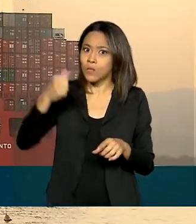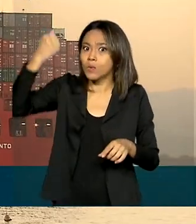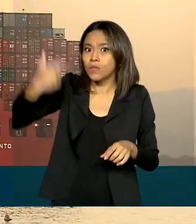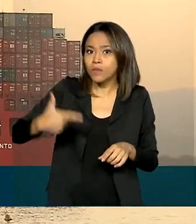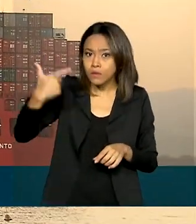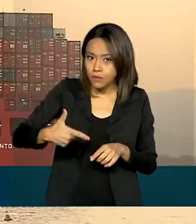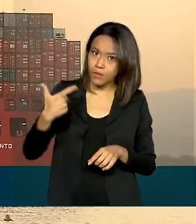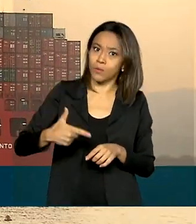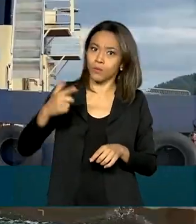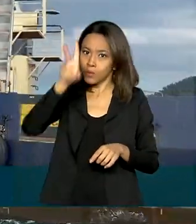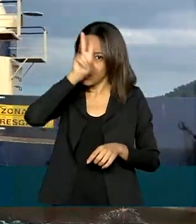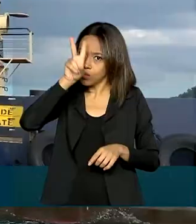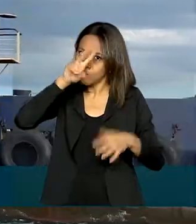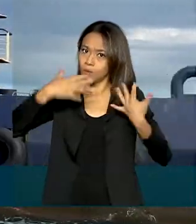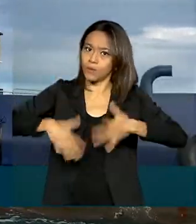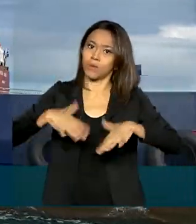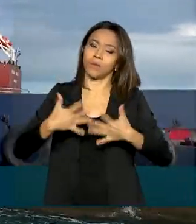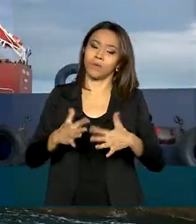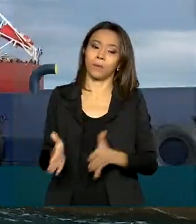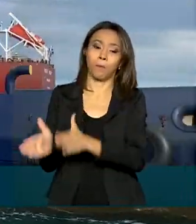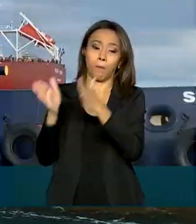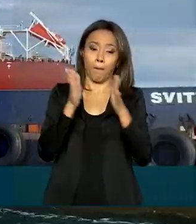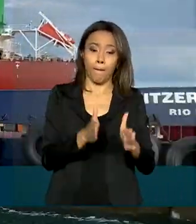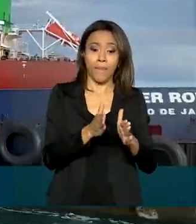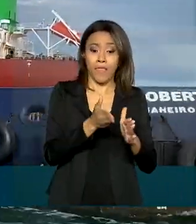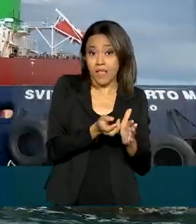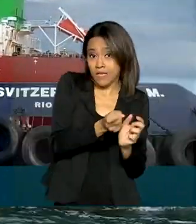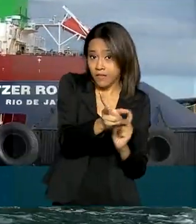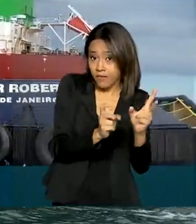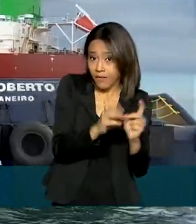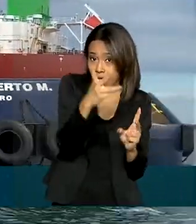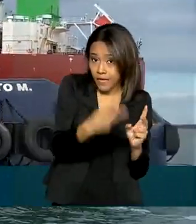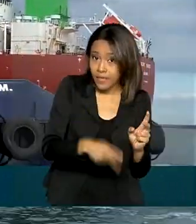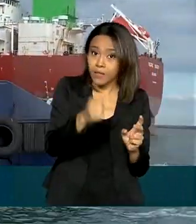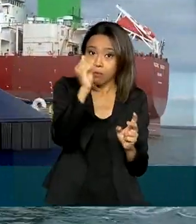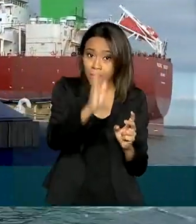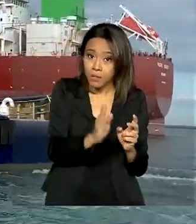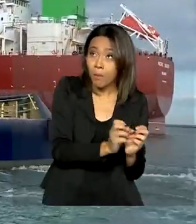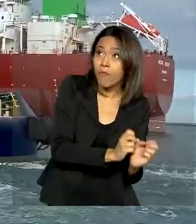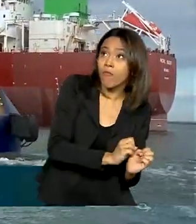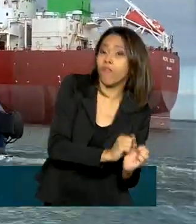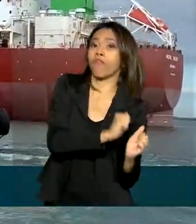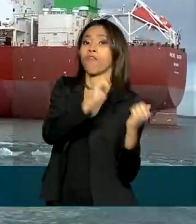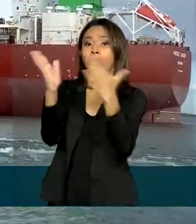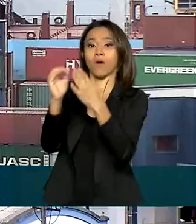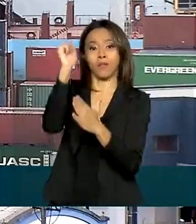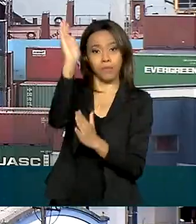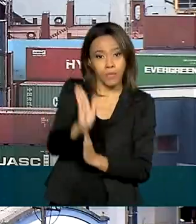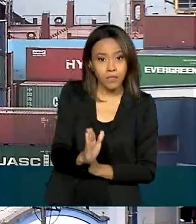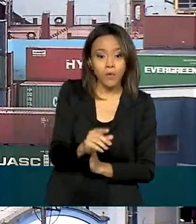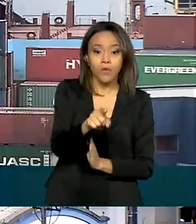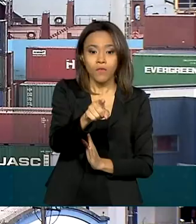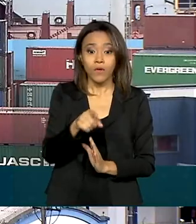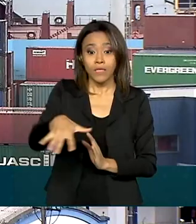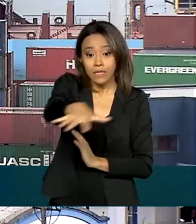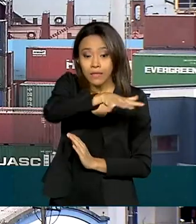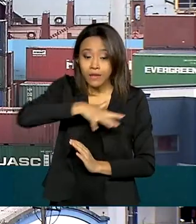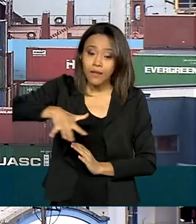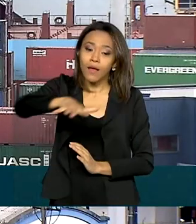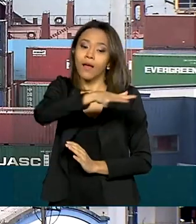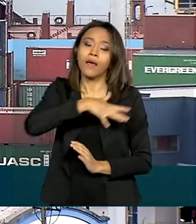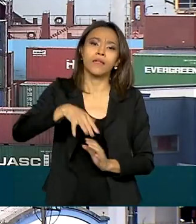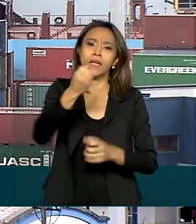mês na série histórica. Entre as vendas do país para o exterior, o destaque positivo foi a indústria da